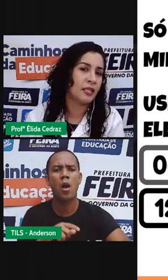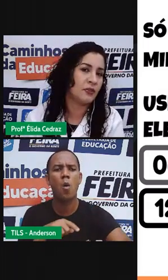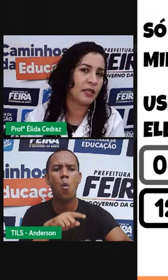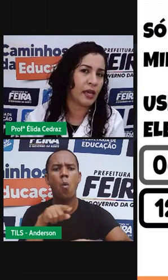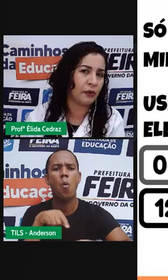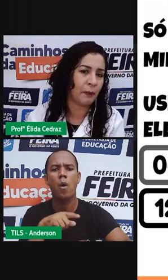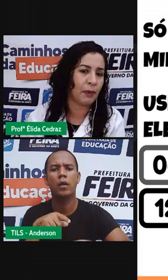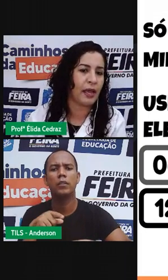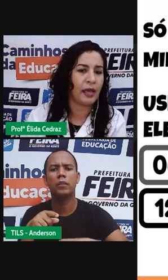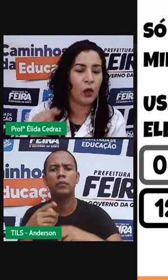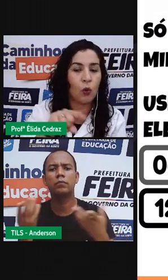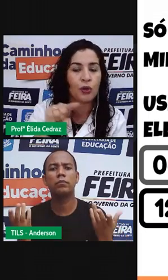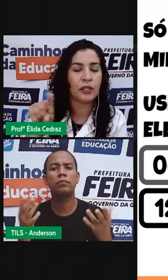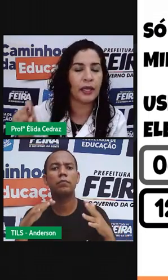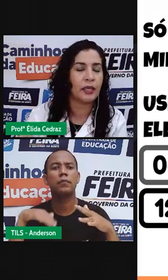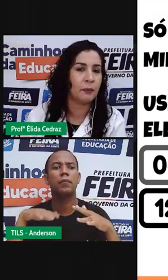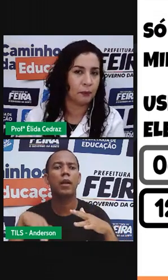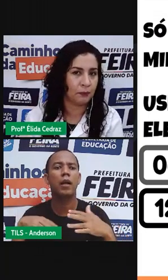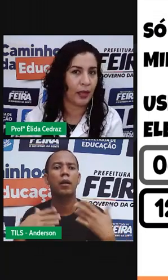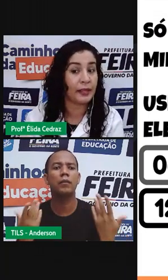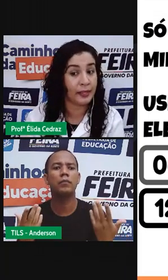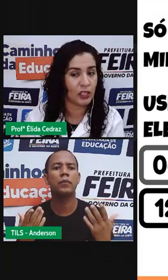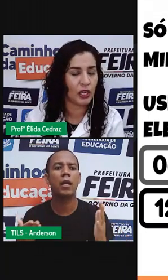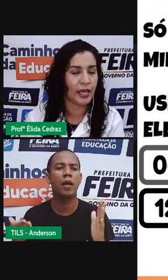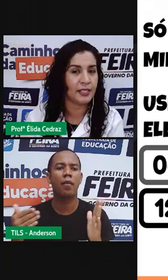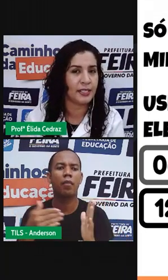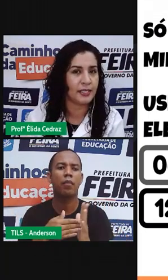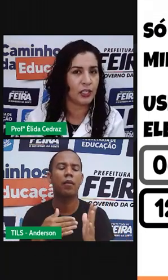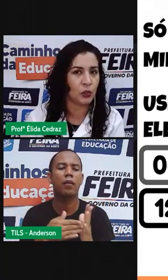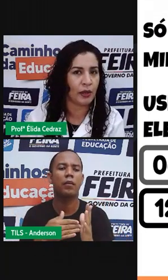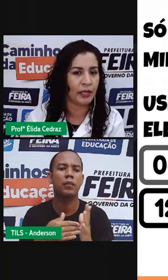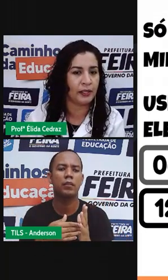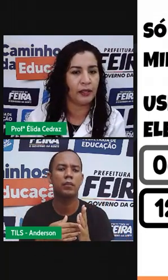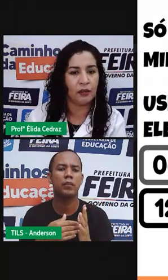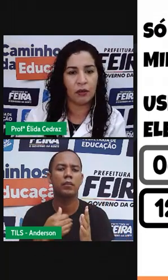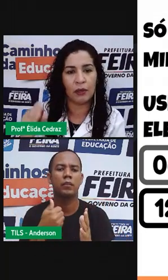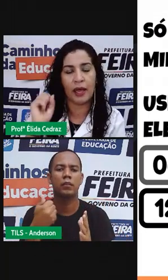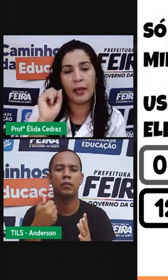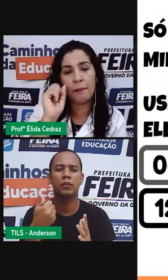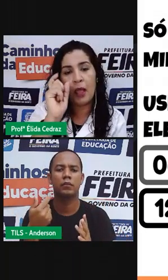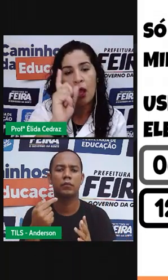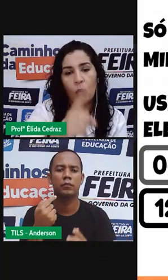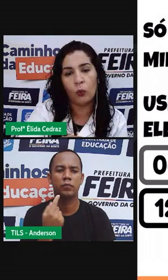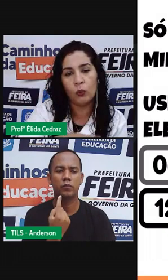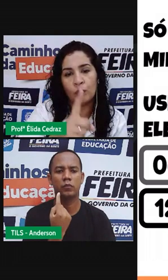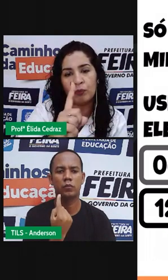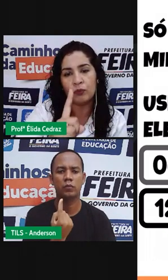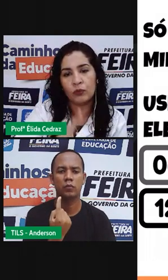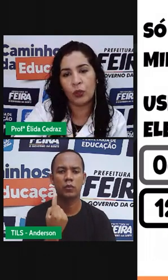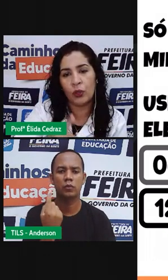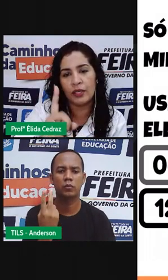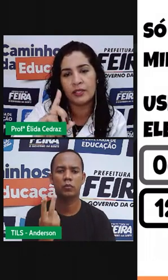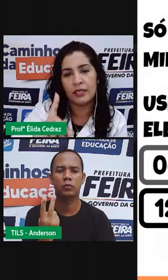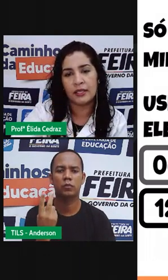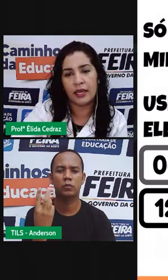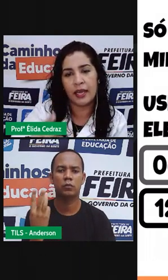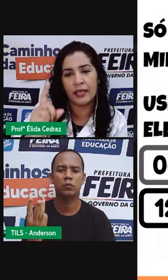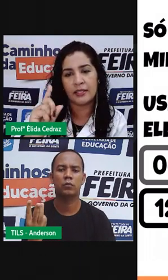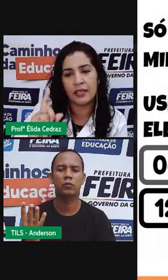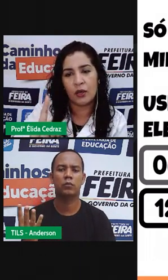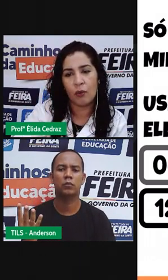eles ficaram na praia. Conta aí até chegar em dezessete e quarenta. Vamos lá? Um, dois,